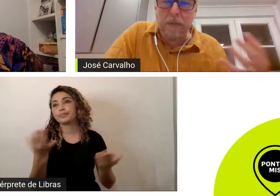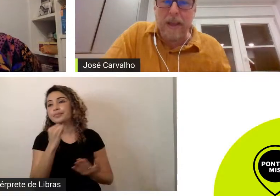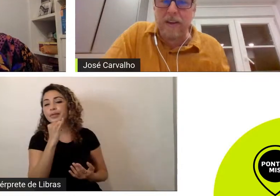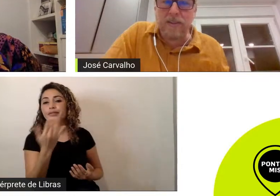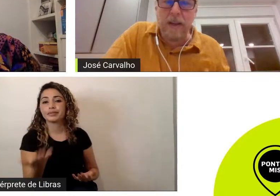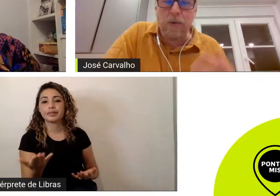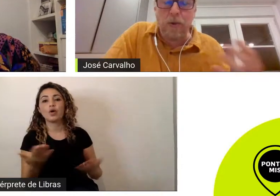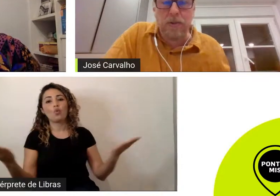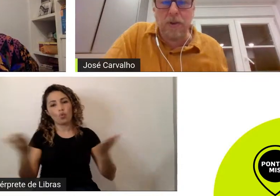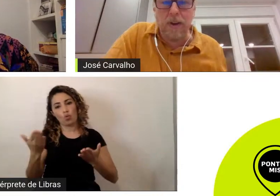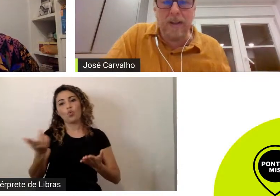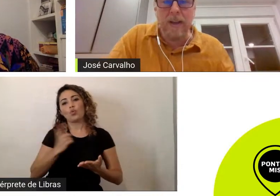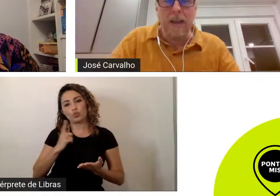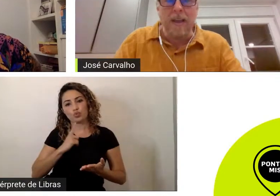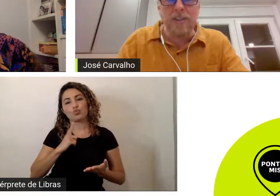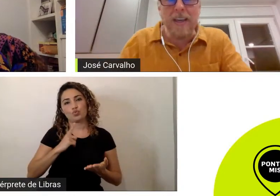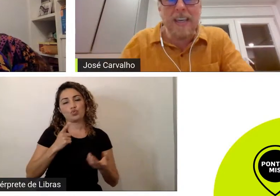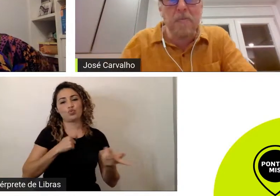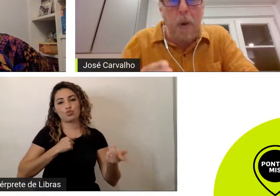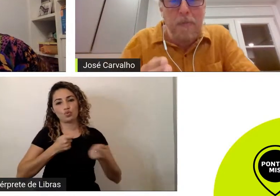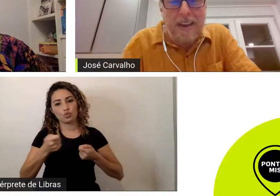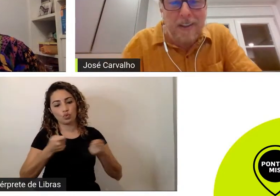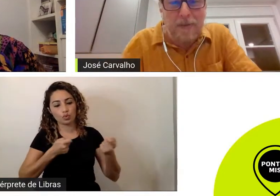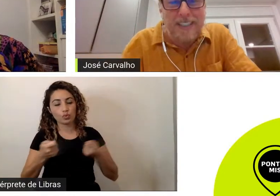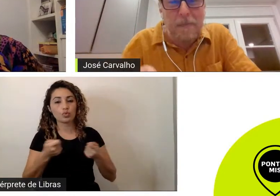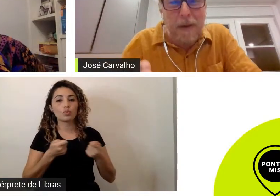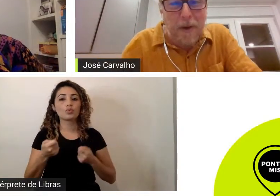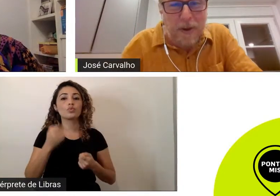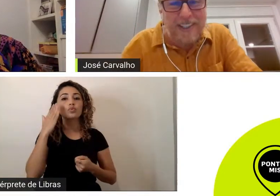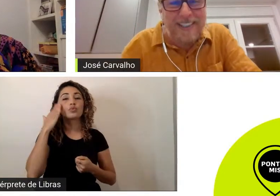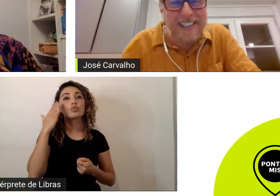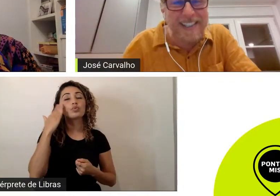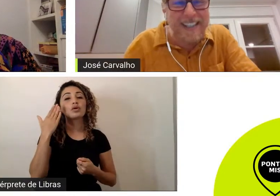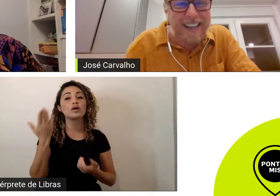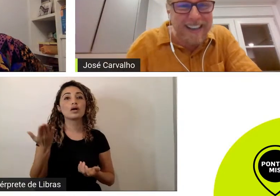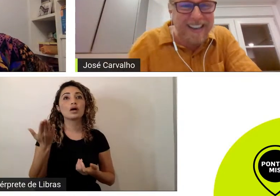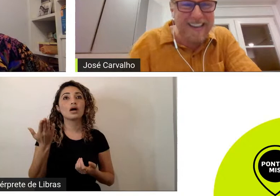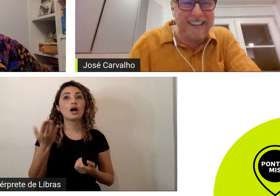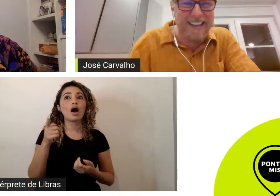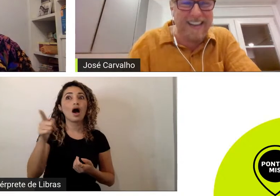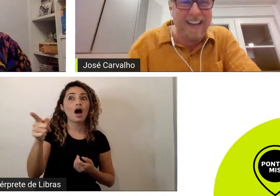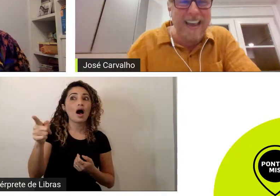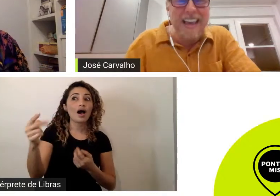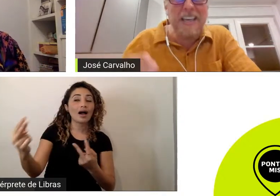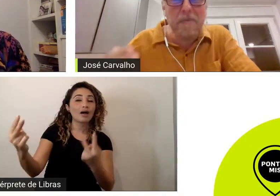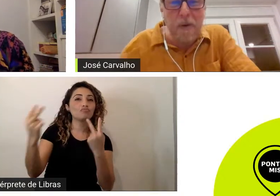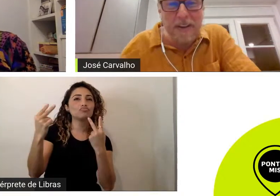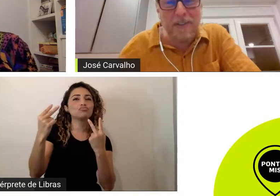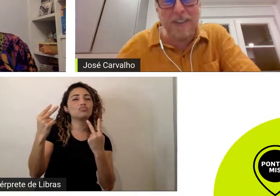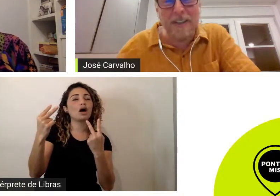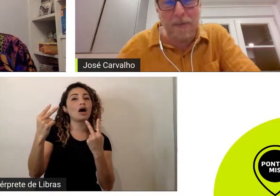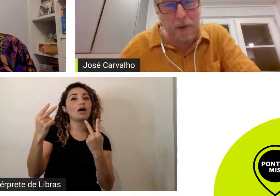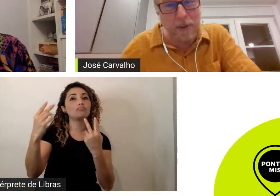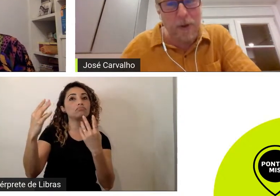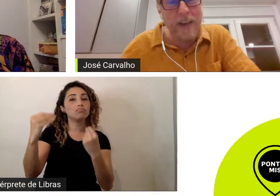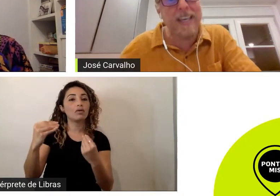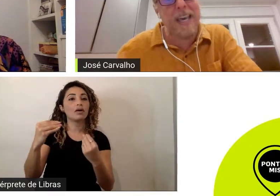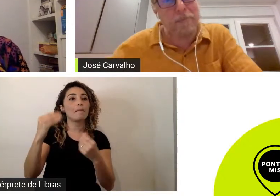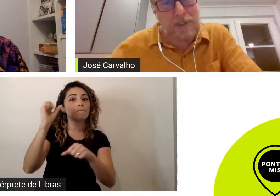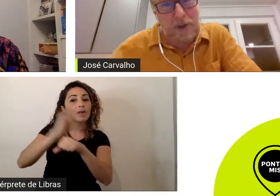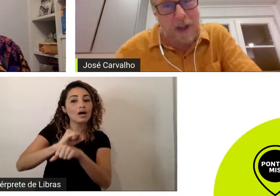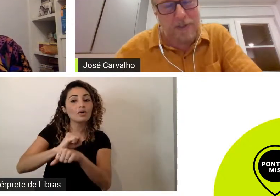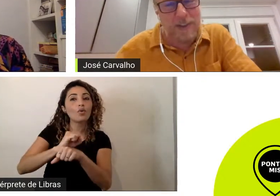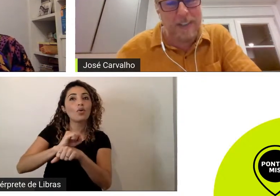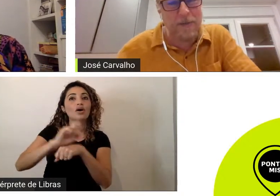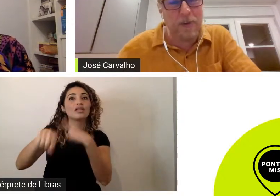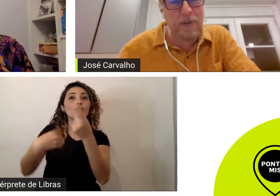esses players tem um controle de em que momento você parou de assistir em que momento você voltou em